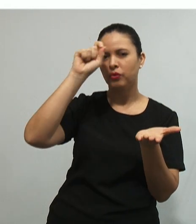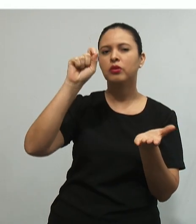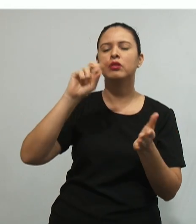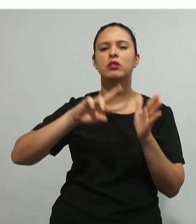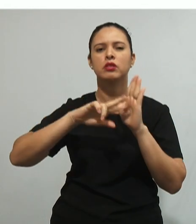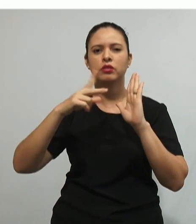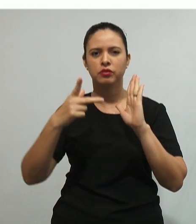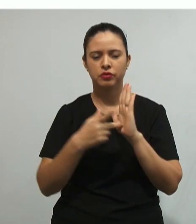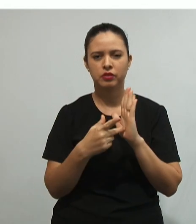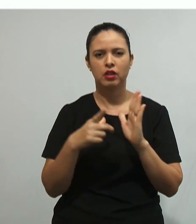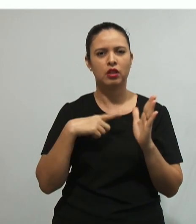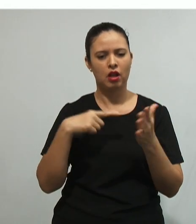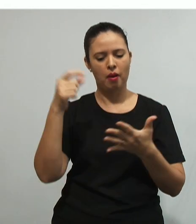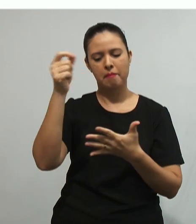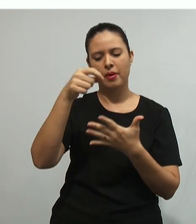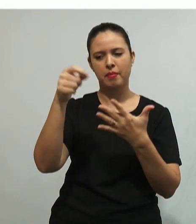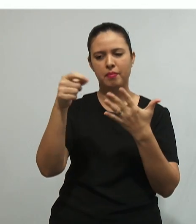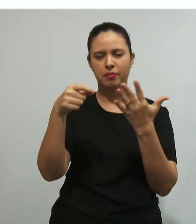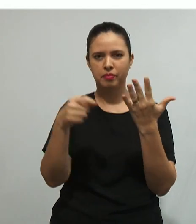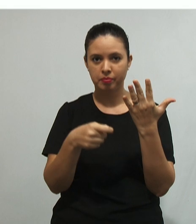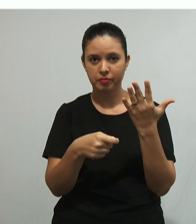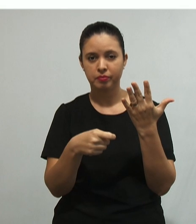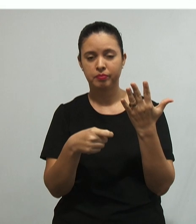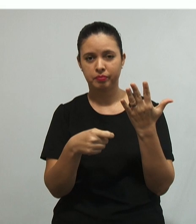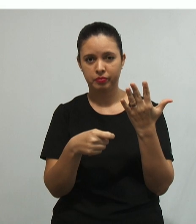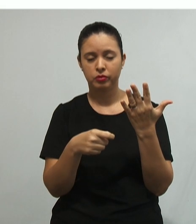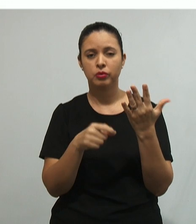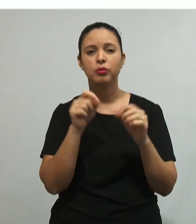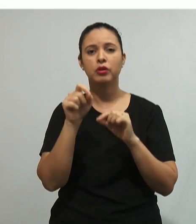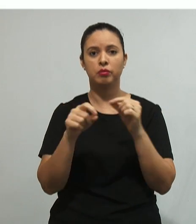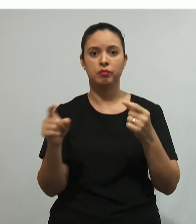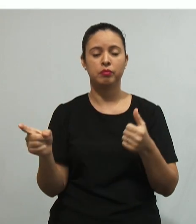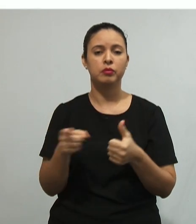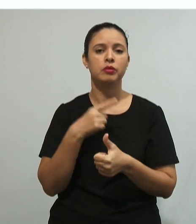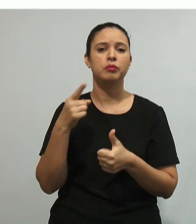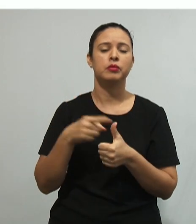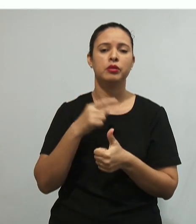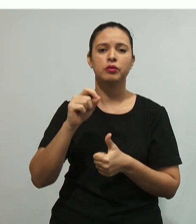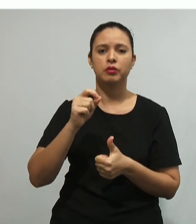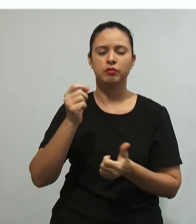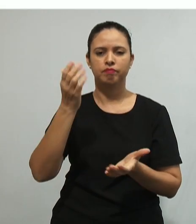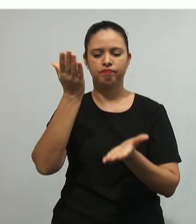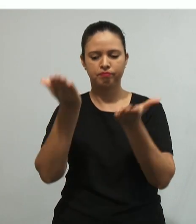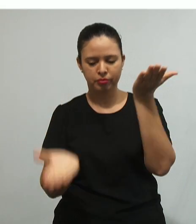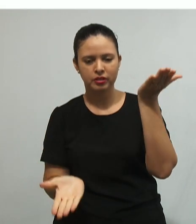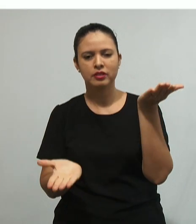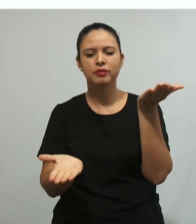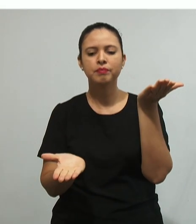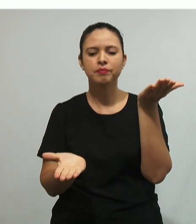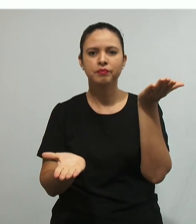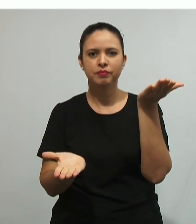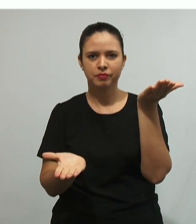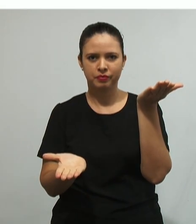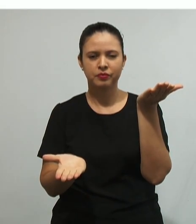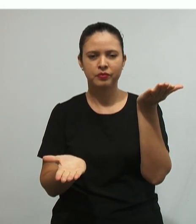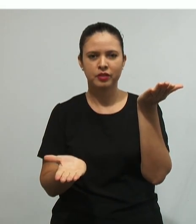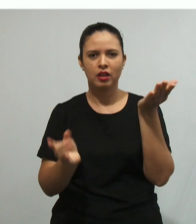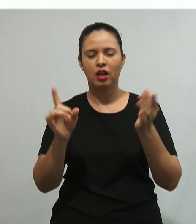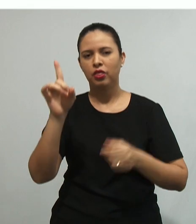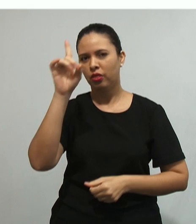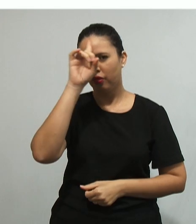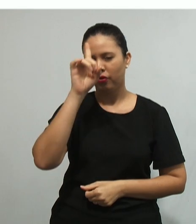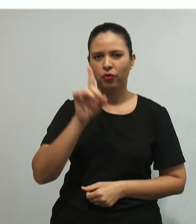as seguintes etapas constitutivas do ato de aprender. Primeiro, desequilíbrio, como eu disse, quando a gente